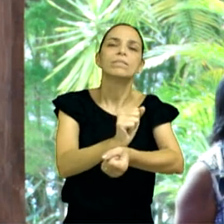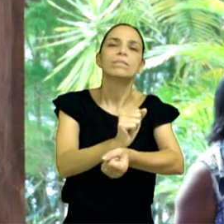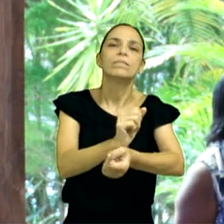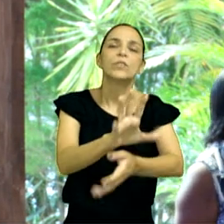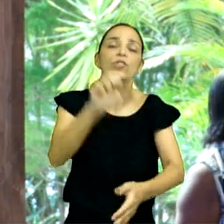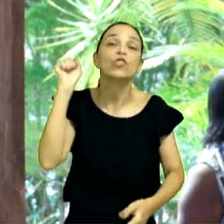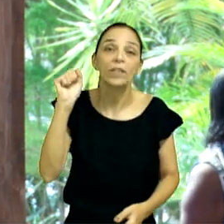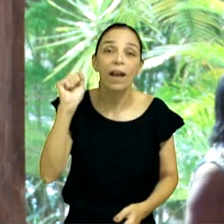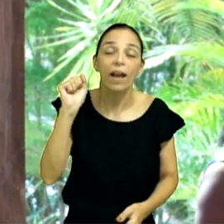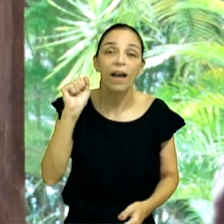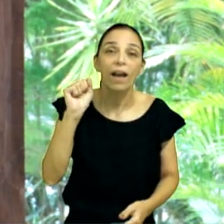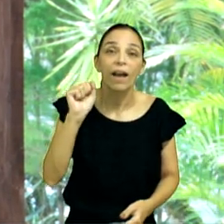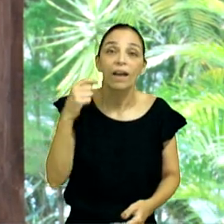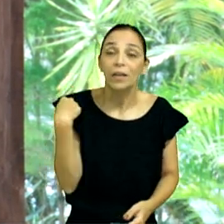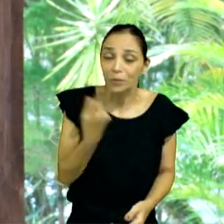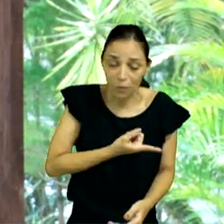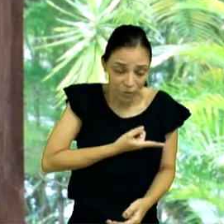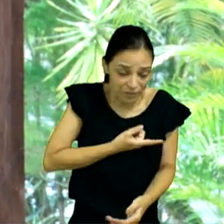não é nada, acabou,